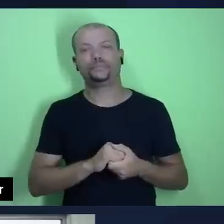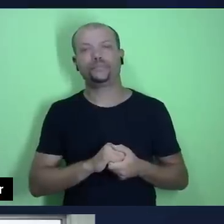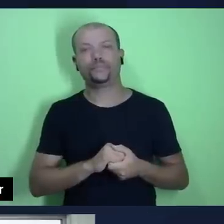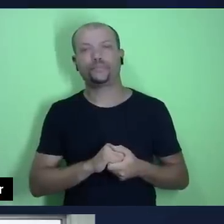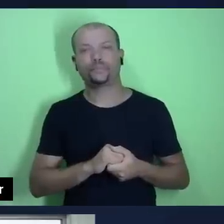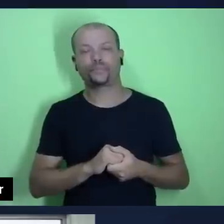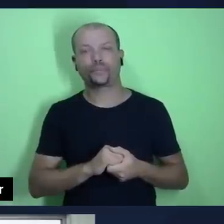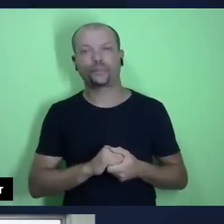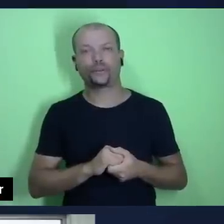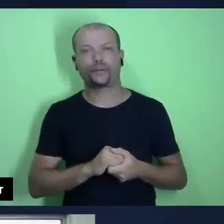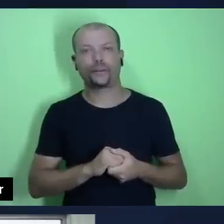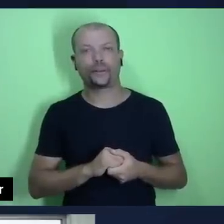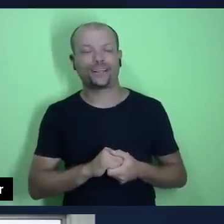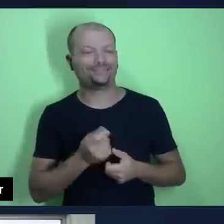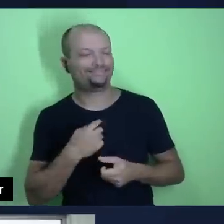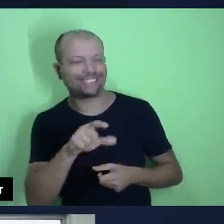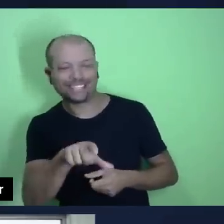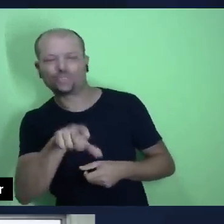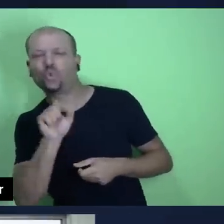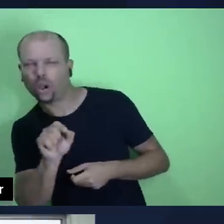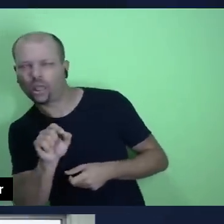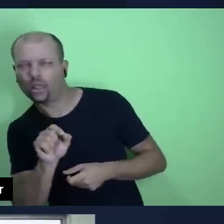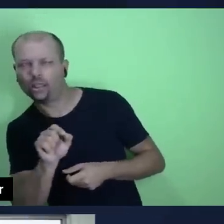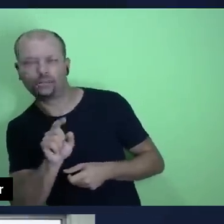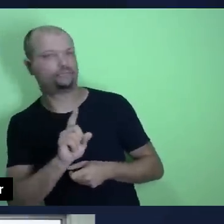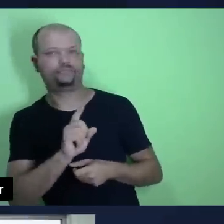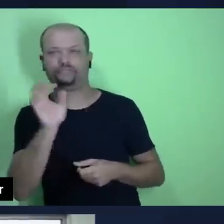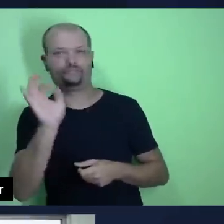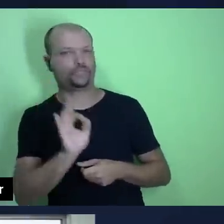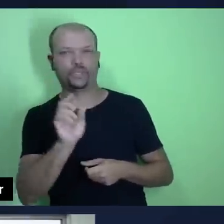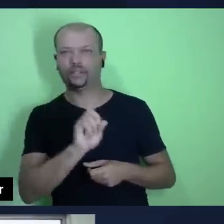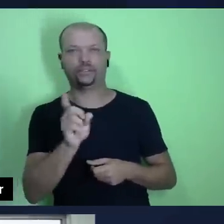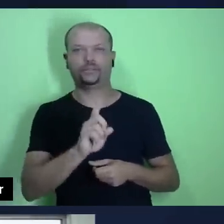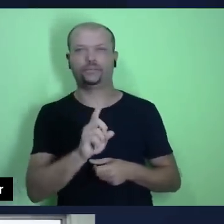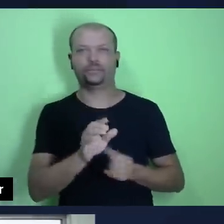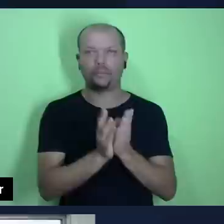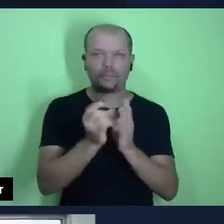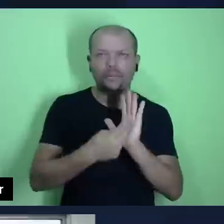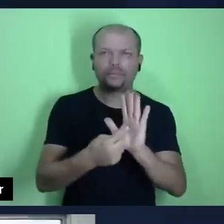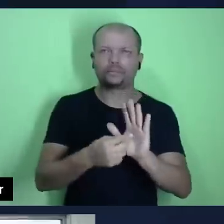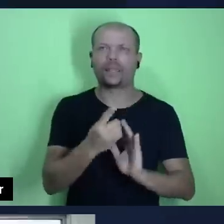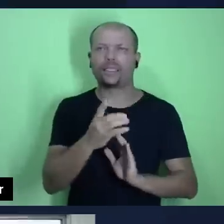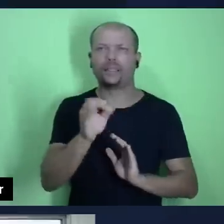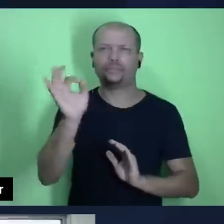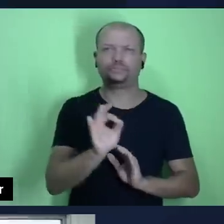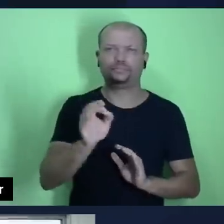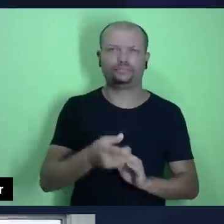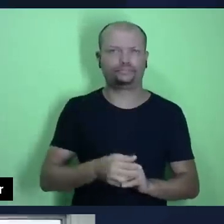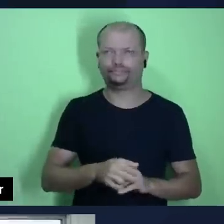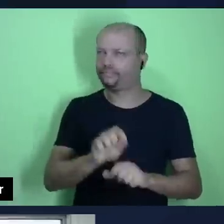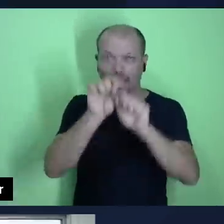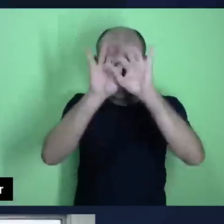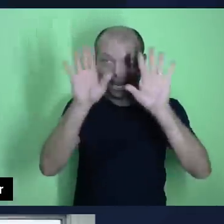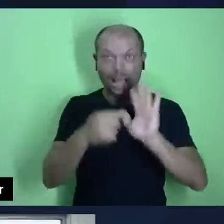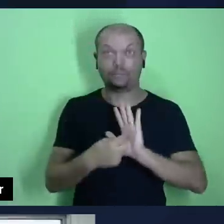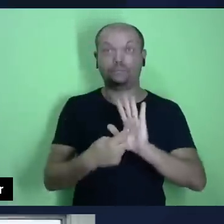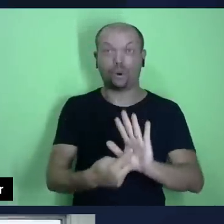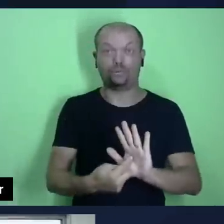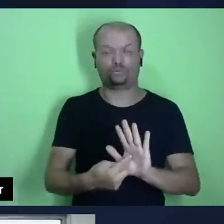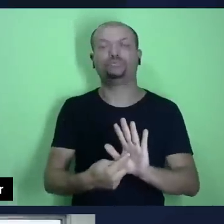escolhermos a porcentagem, o dízimo é dez por cento, a Bíblia é muito clara a esse respeito